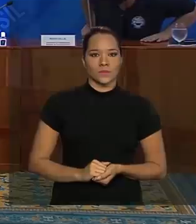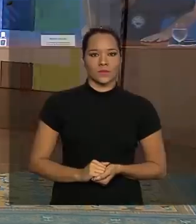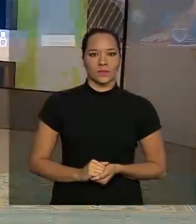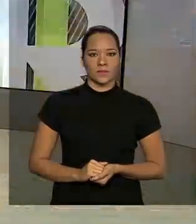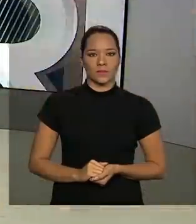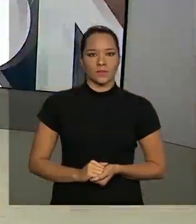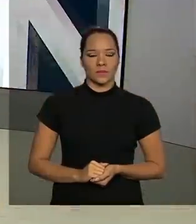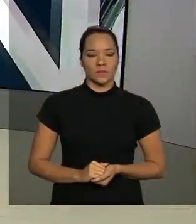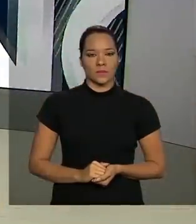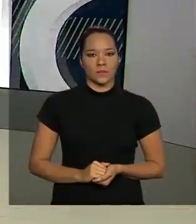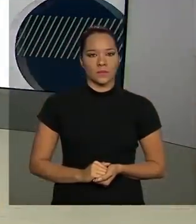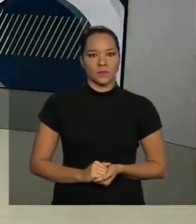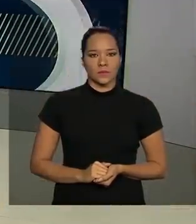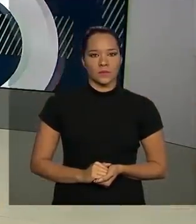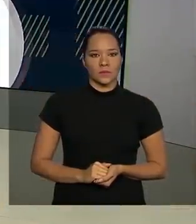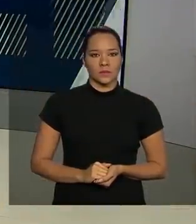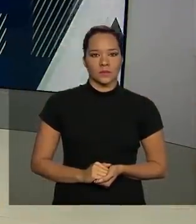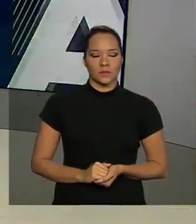Obrigada.